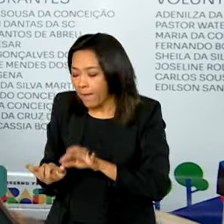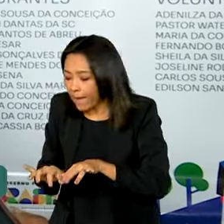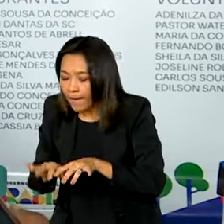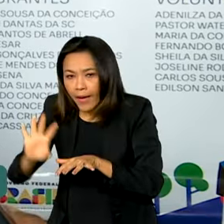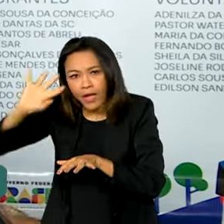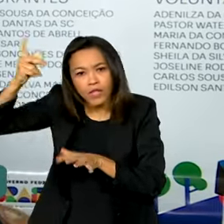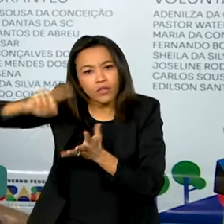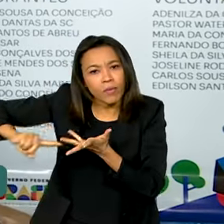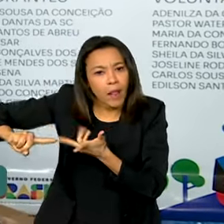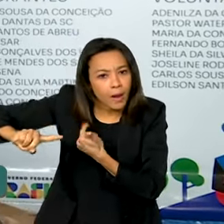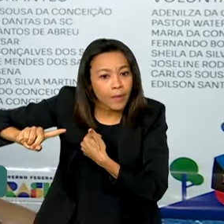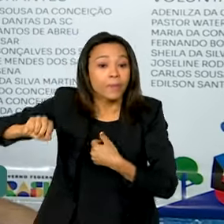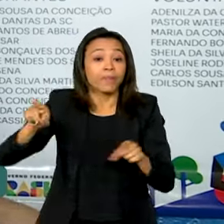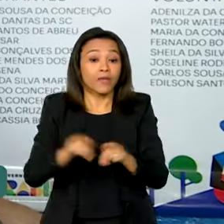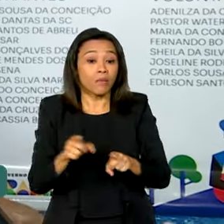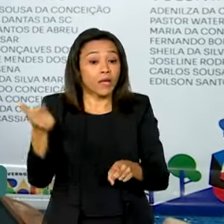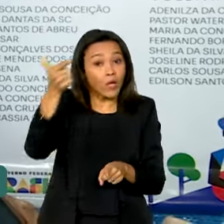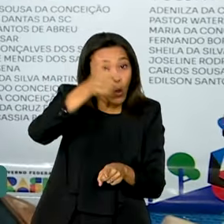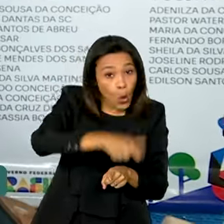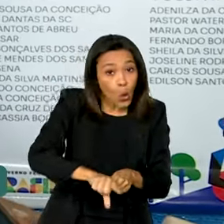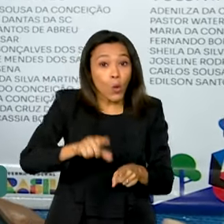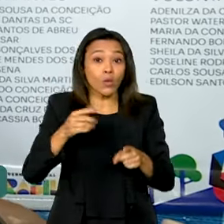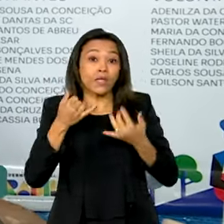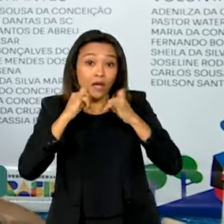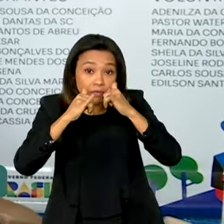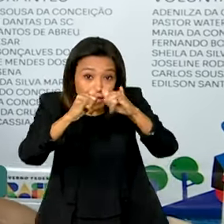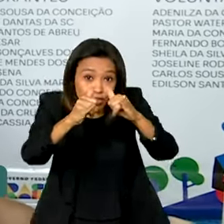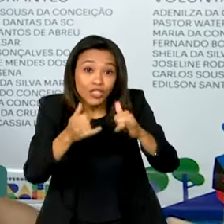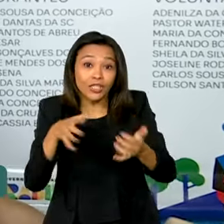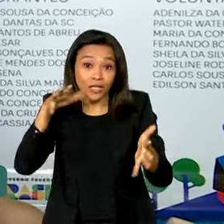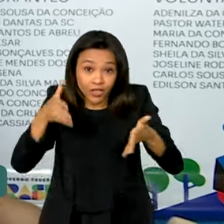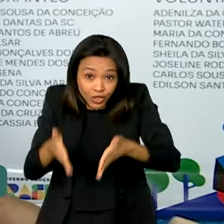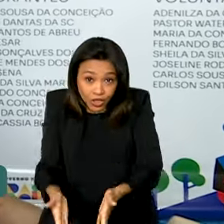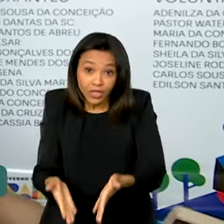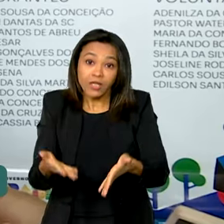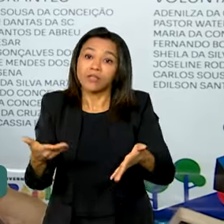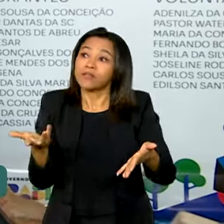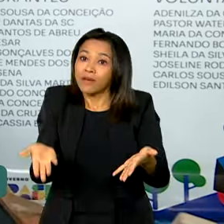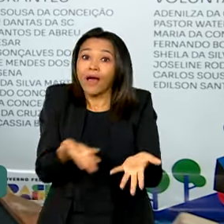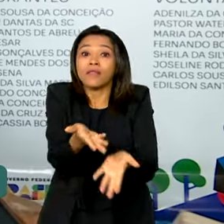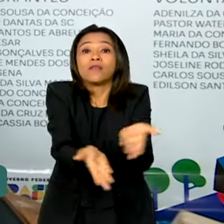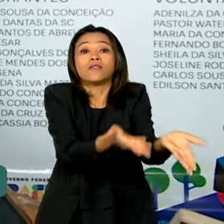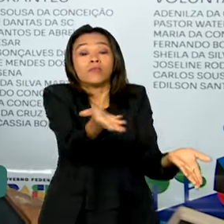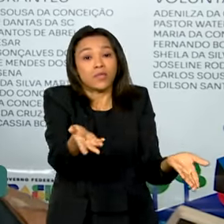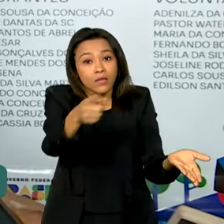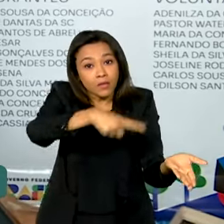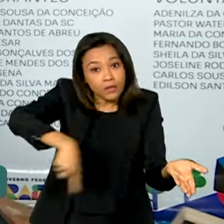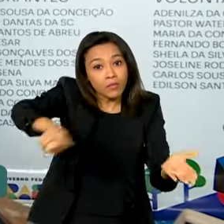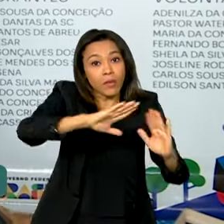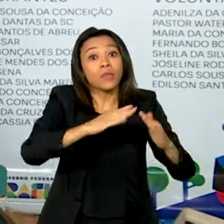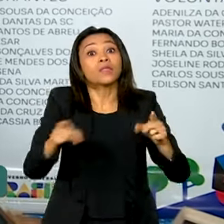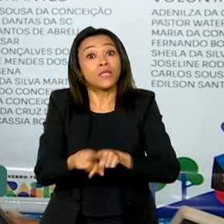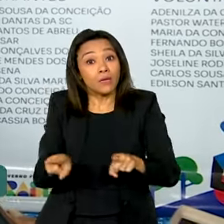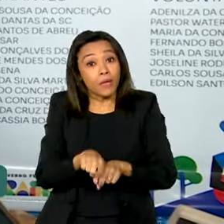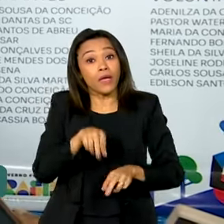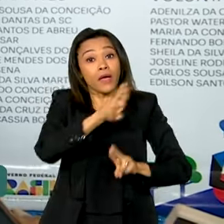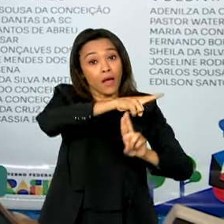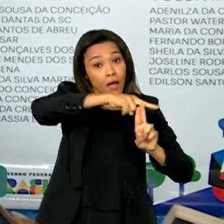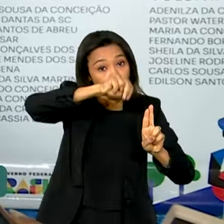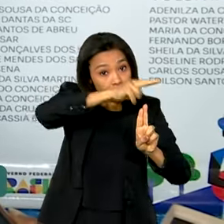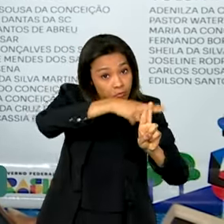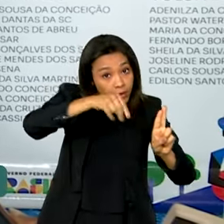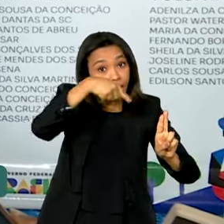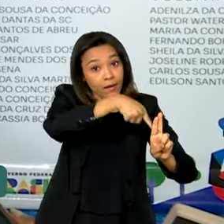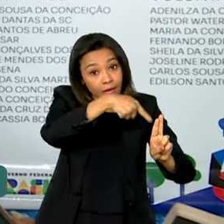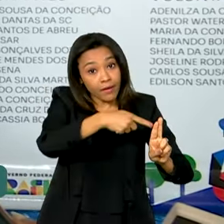cá. A SEB também está chegando. A Neo Energia é um atendimento para a comunidade. Além da UNB, com